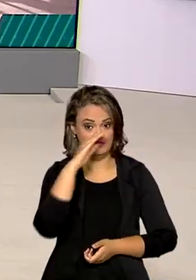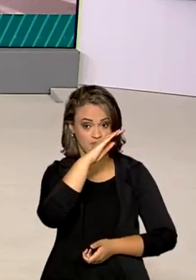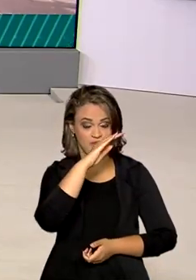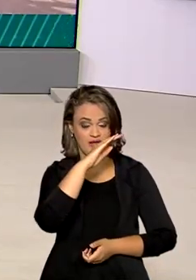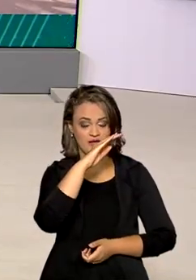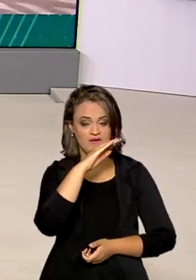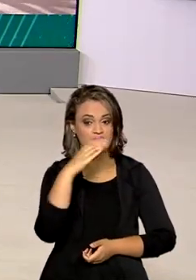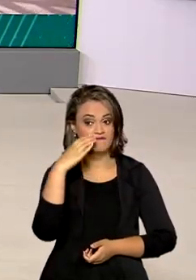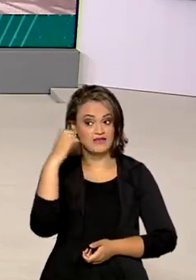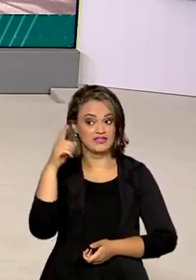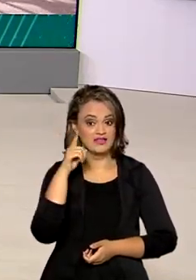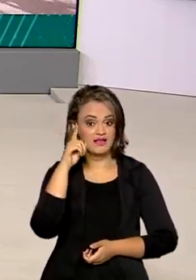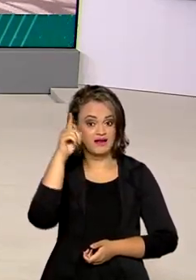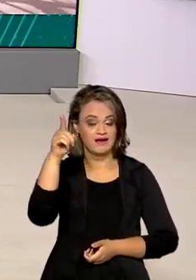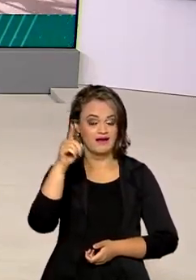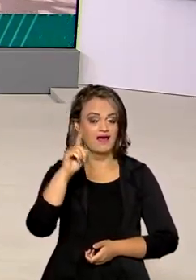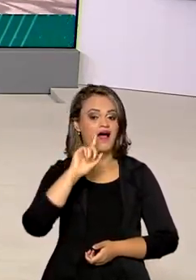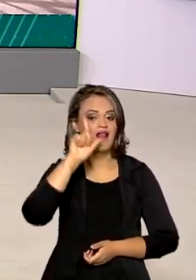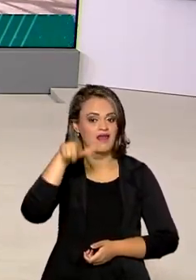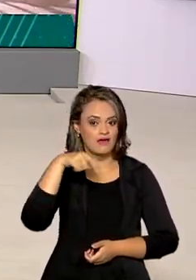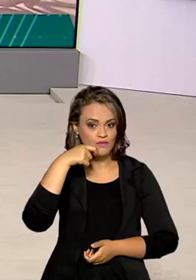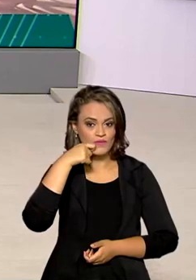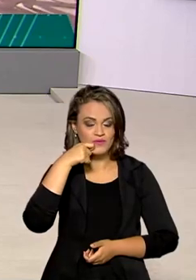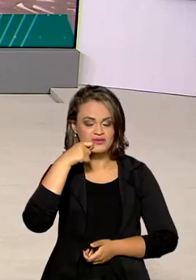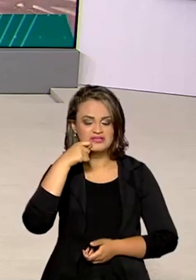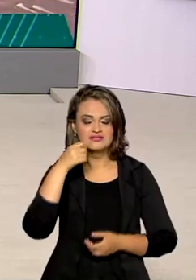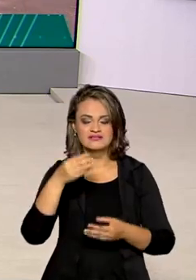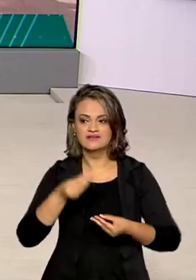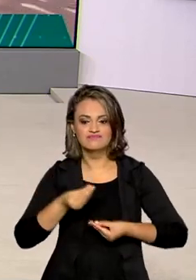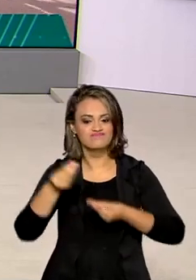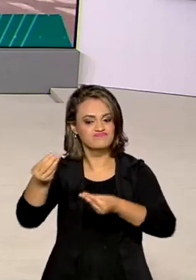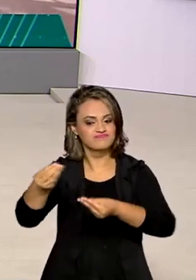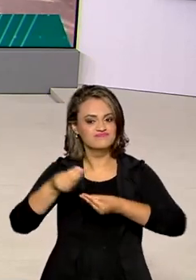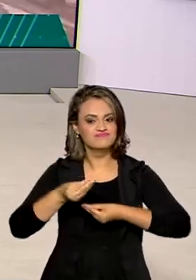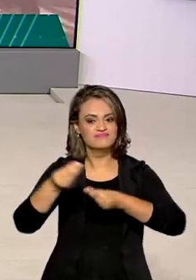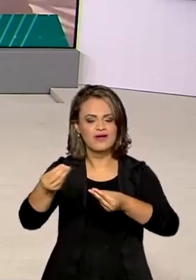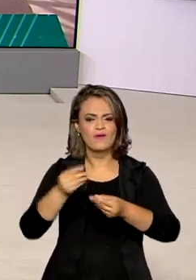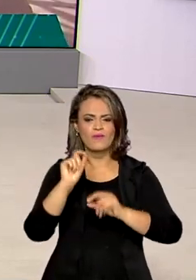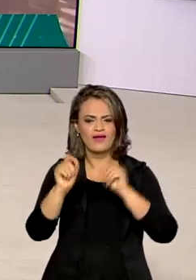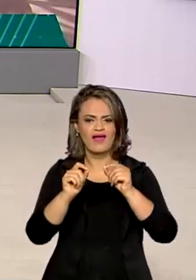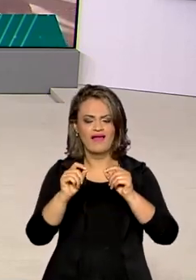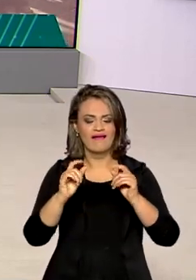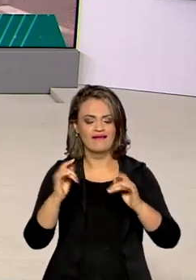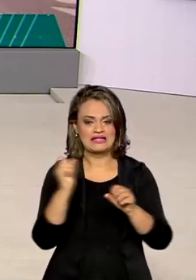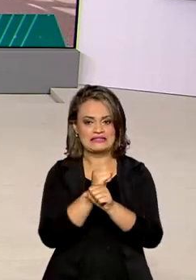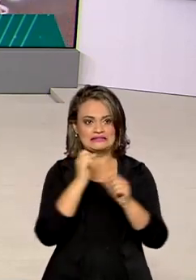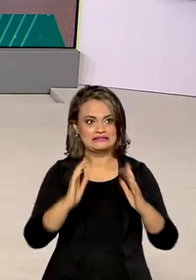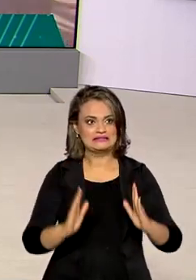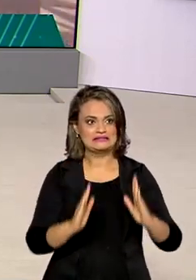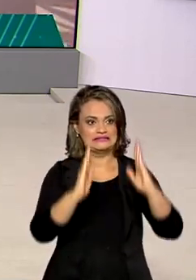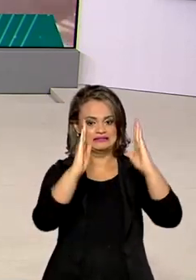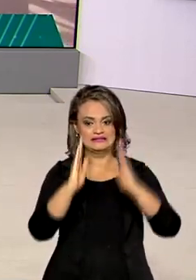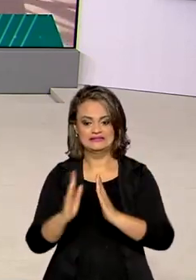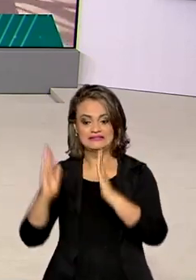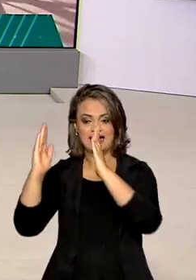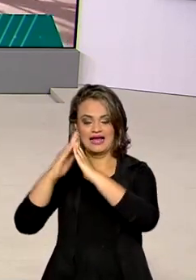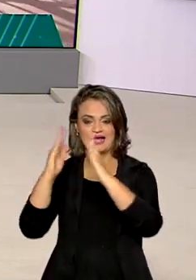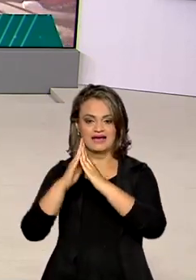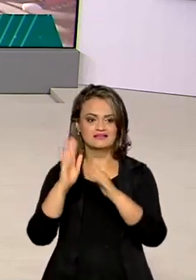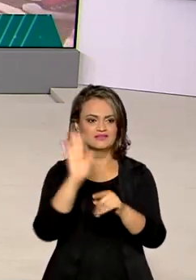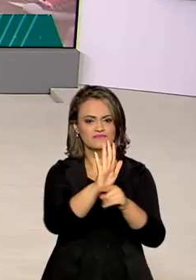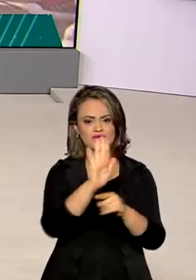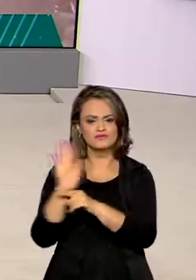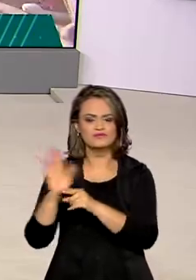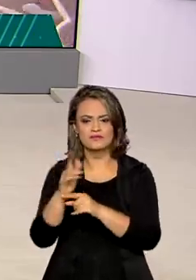Bolsonaro viaja hoje para Alagoas e faz uma série de entregas. São casas e obras de infraestrutura que vão beneficiar